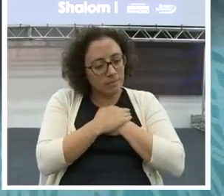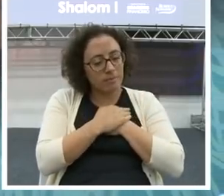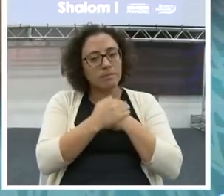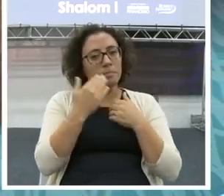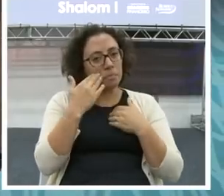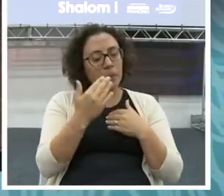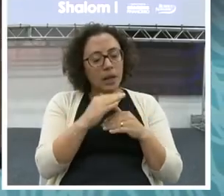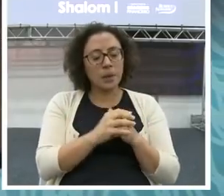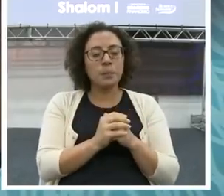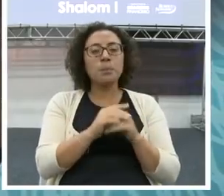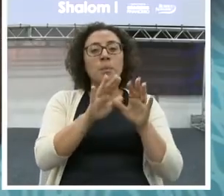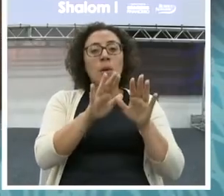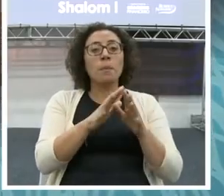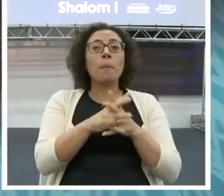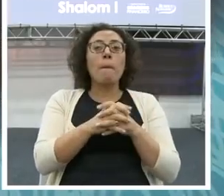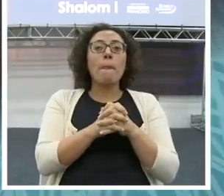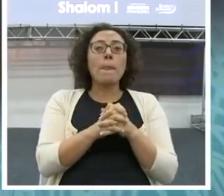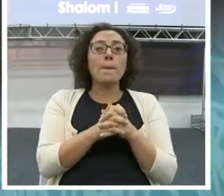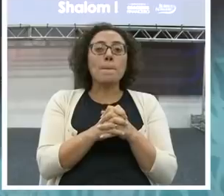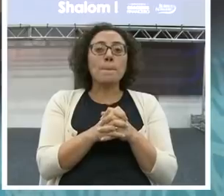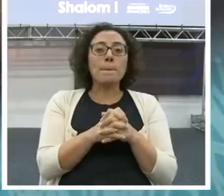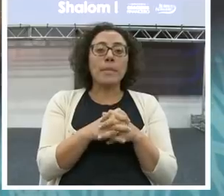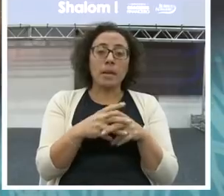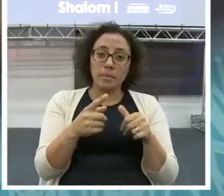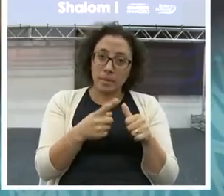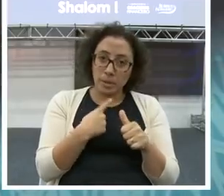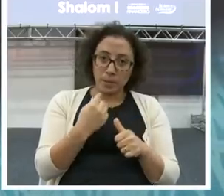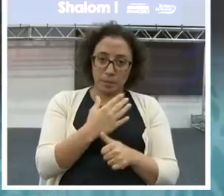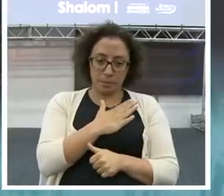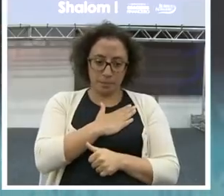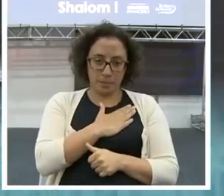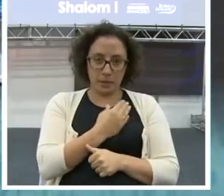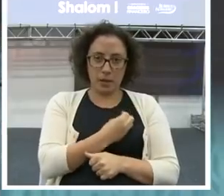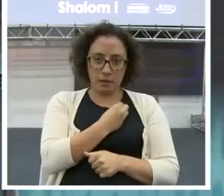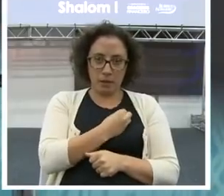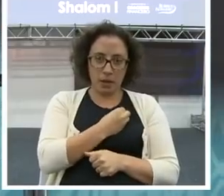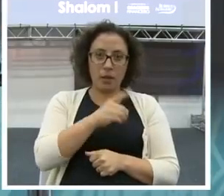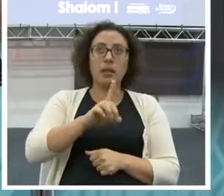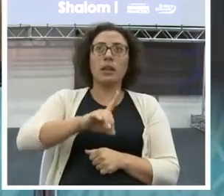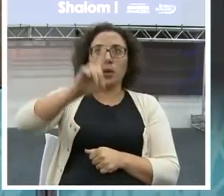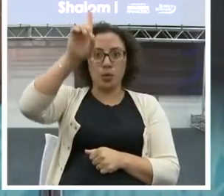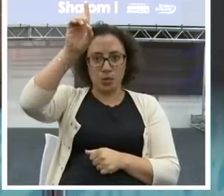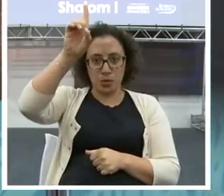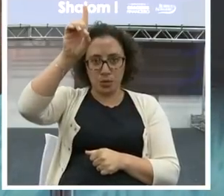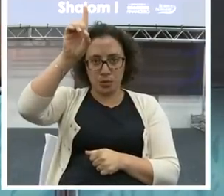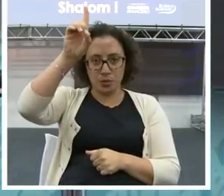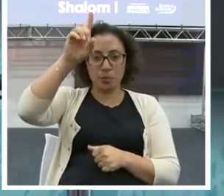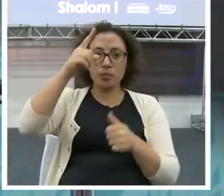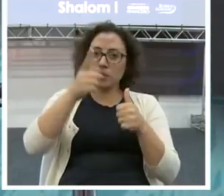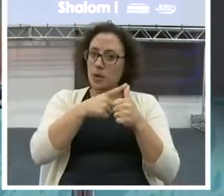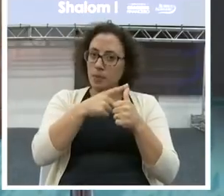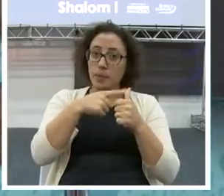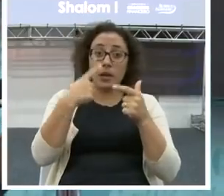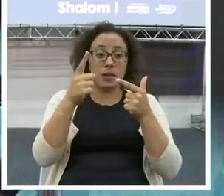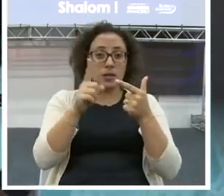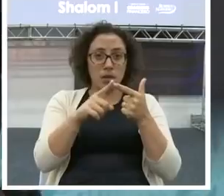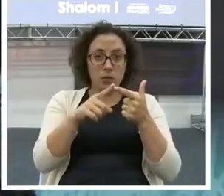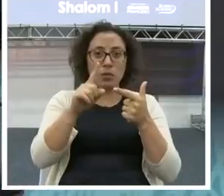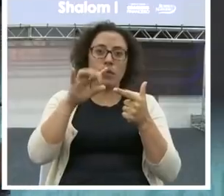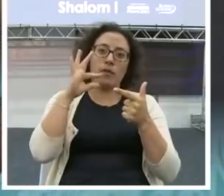Primeiro, a... Primeiro, na minha vida, é Deus. Segundo, é a família.